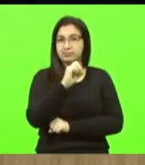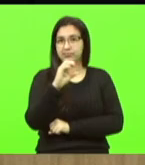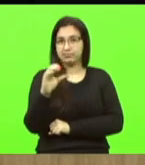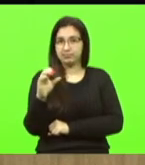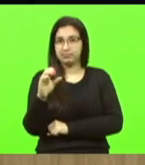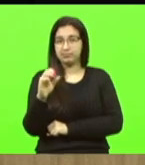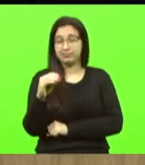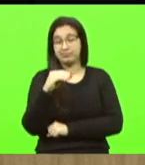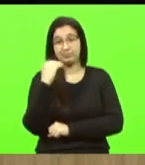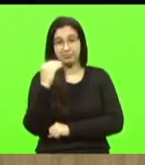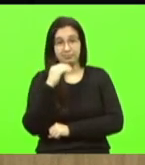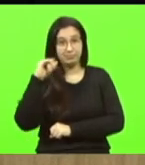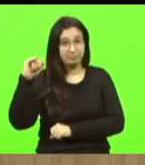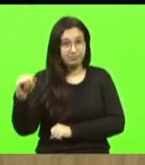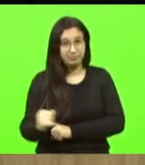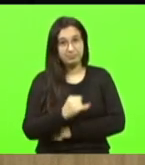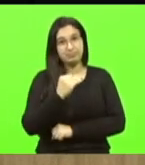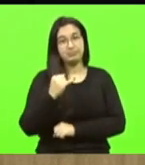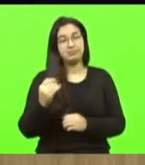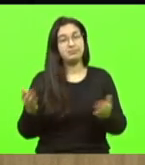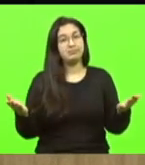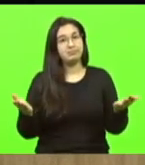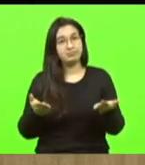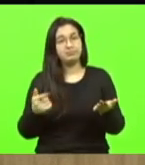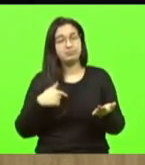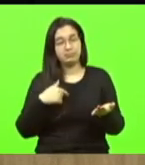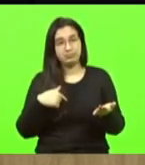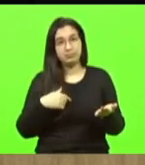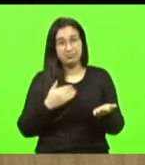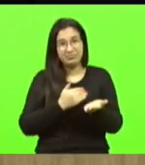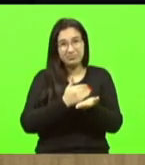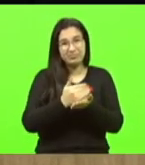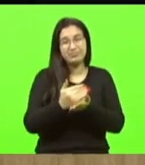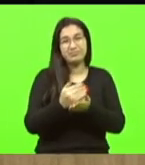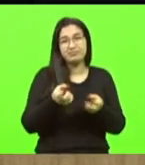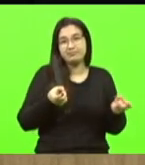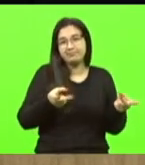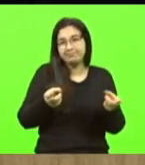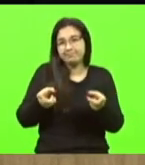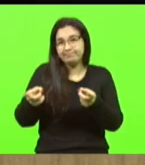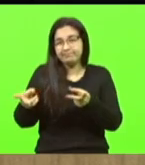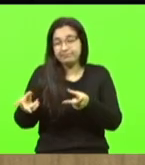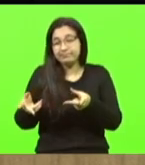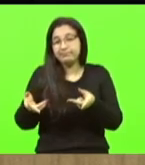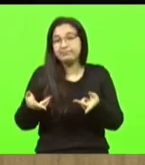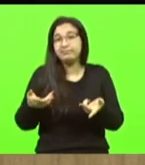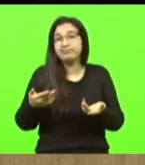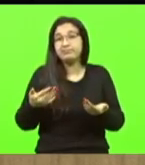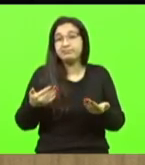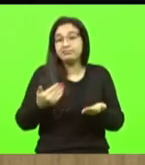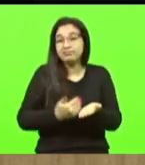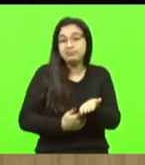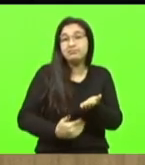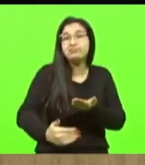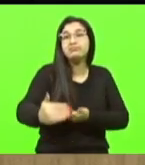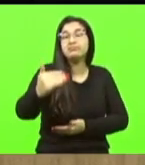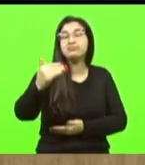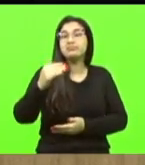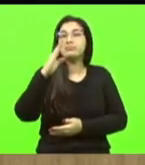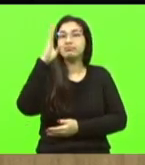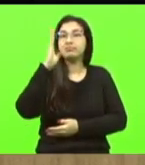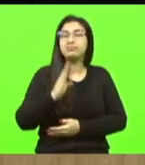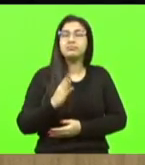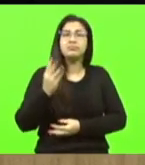a gente aproveita esse momento eu também venho da área de varejo e o momento daqui para frente o Brasil